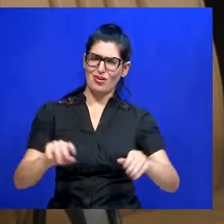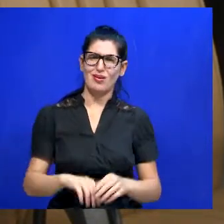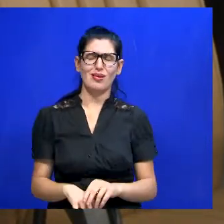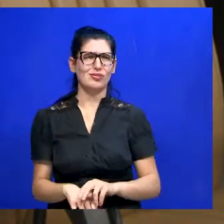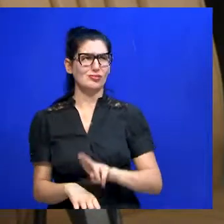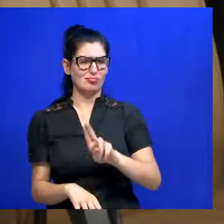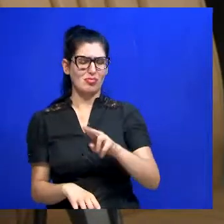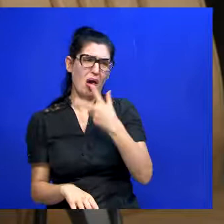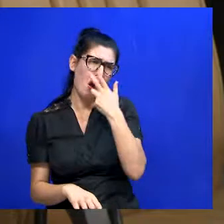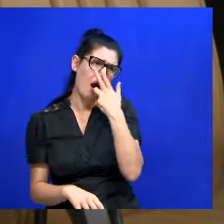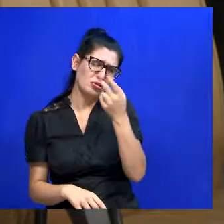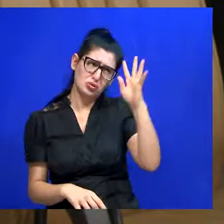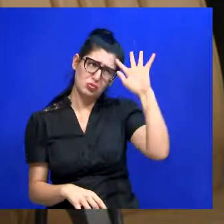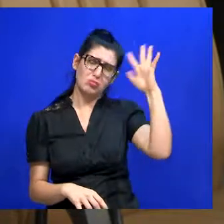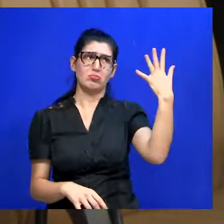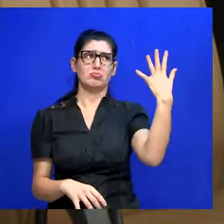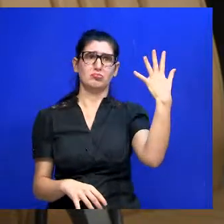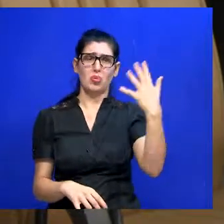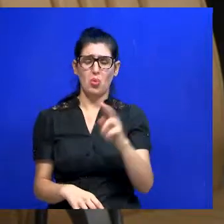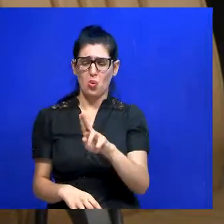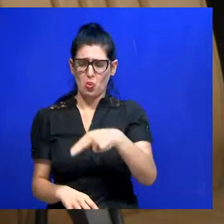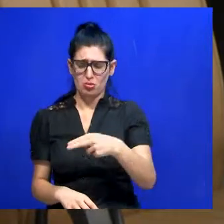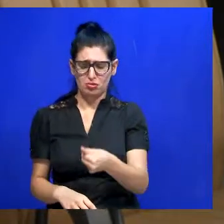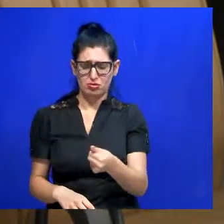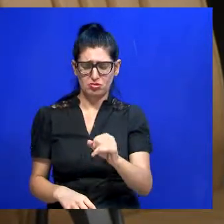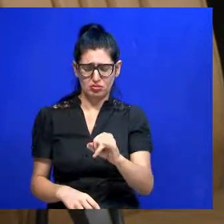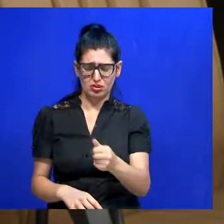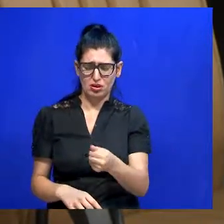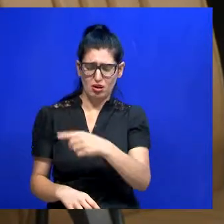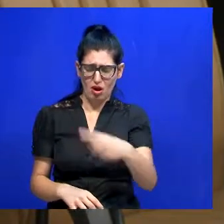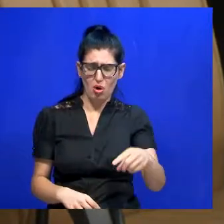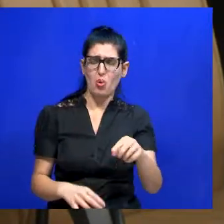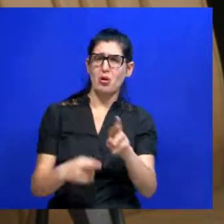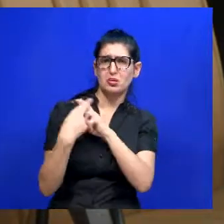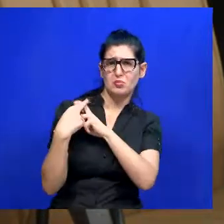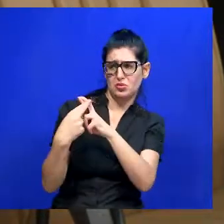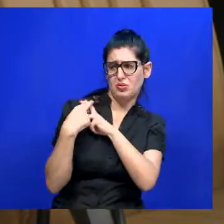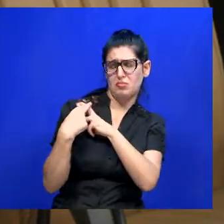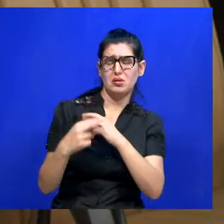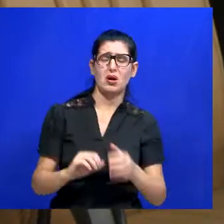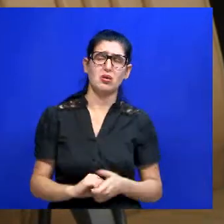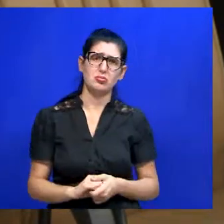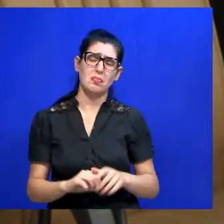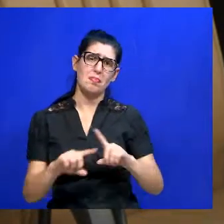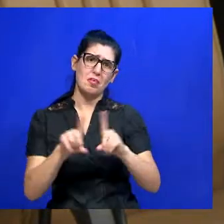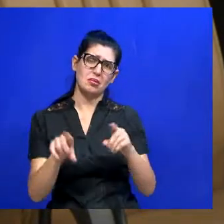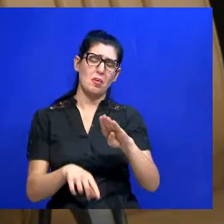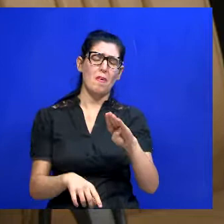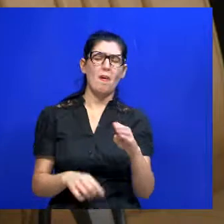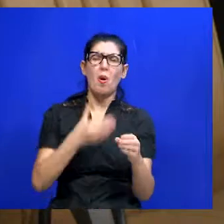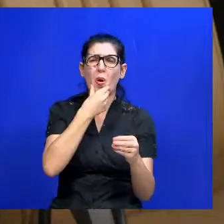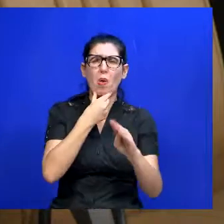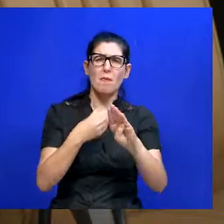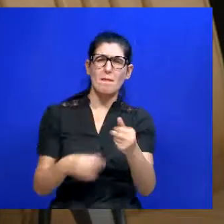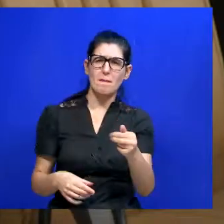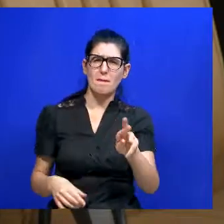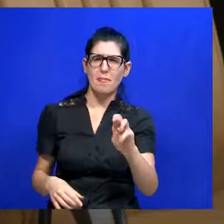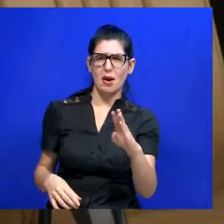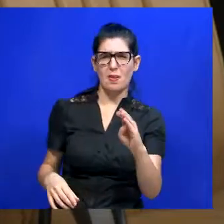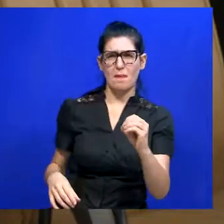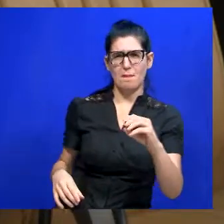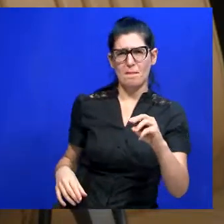cabe e pronto. Mas a gente tem o João Barbosa, o antigo ministro, que também deu um parecer favorável.